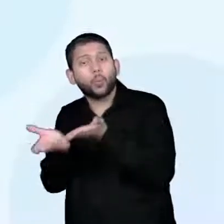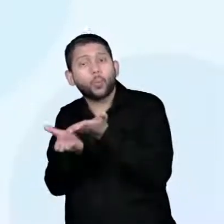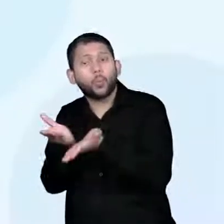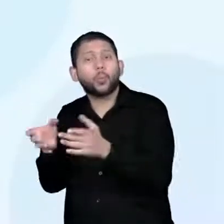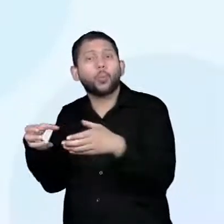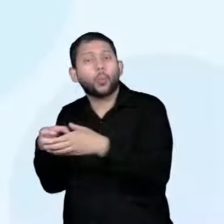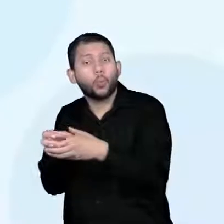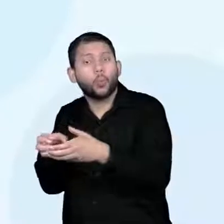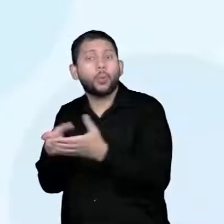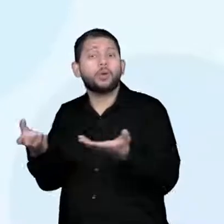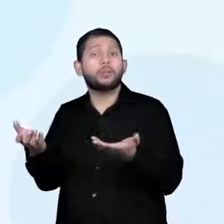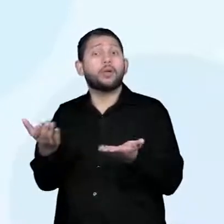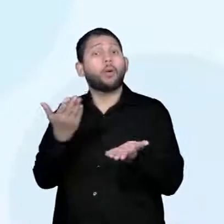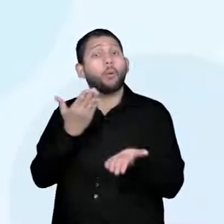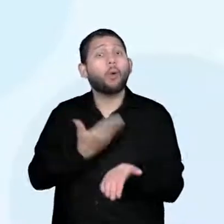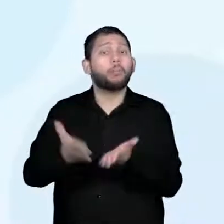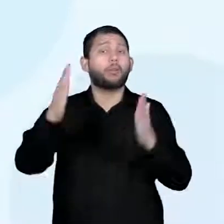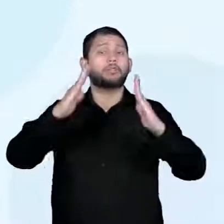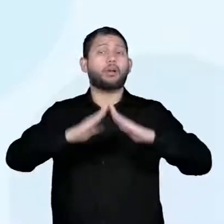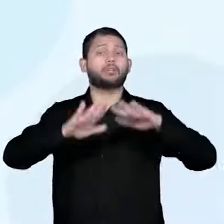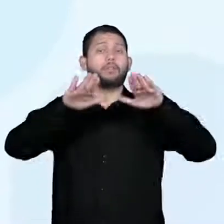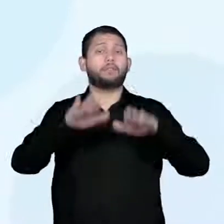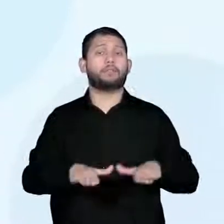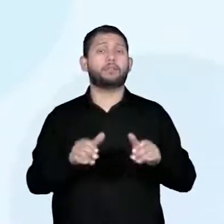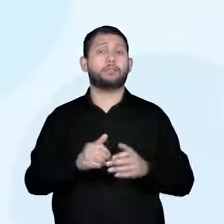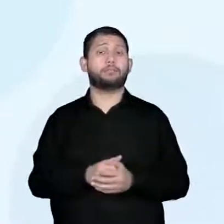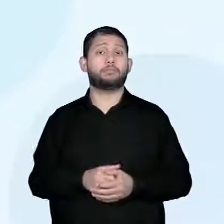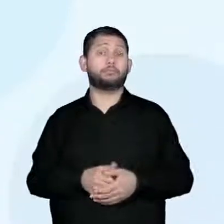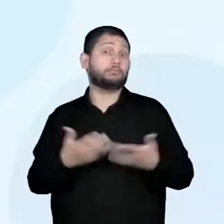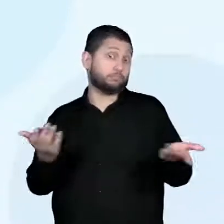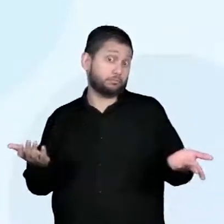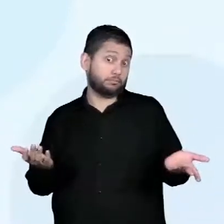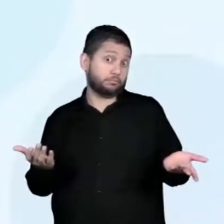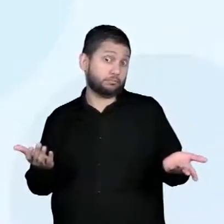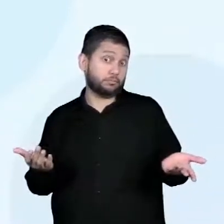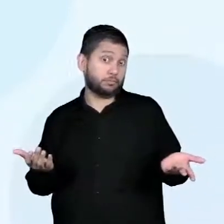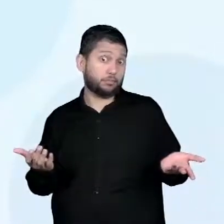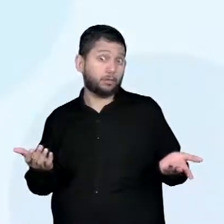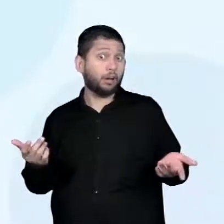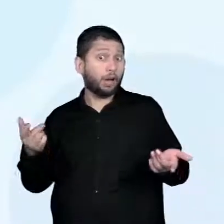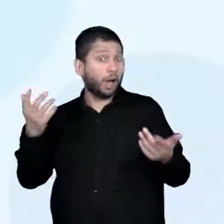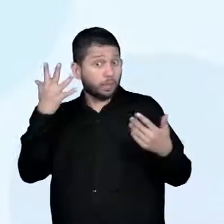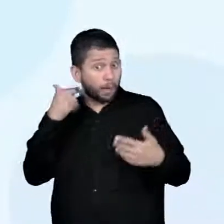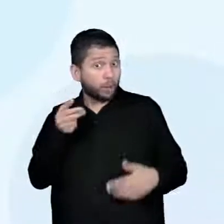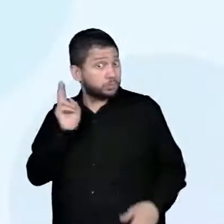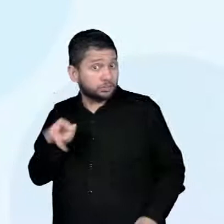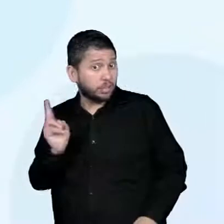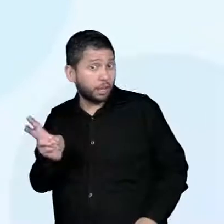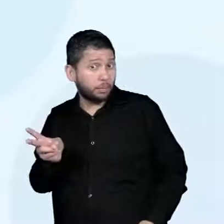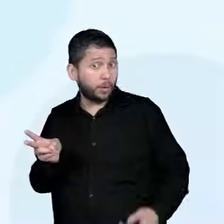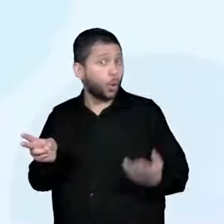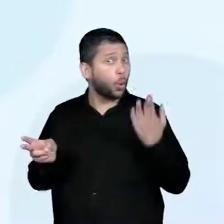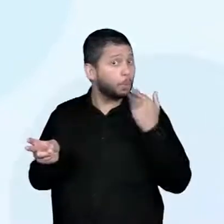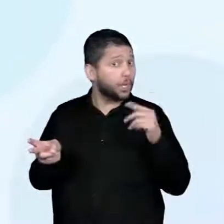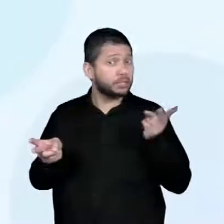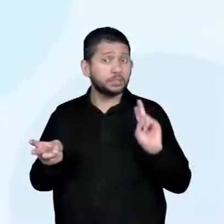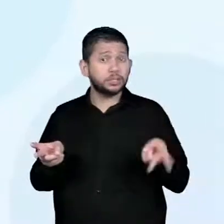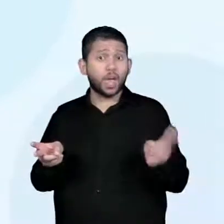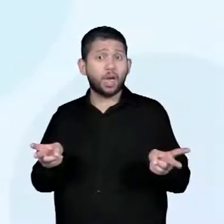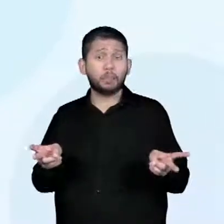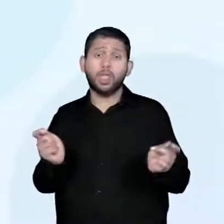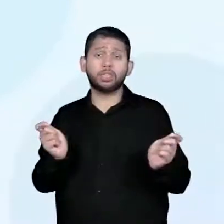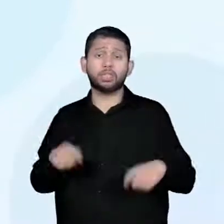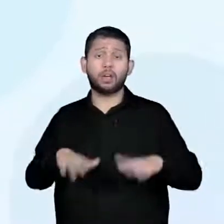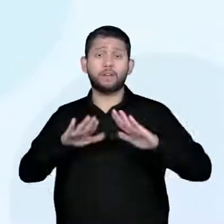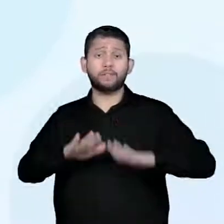humanidades, primeiras comunidades. Então, eu já sei que a agricultura e a domestificação são responsáveis pela fixação